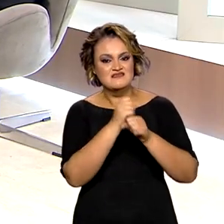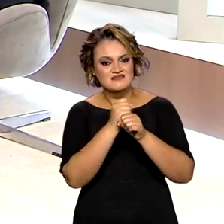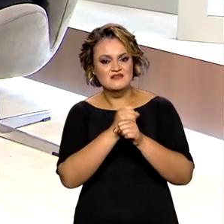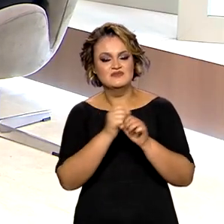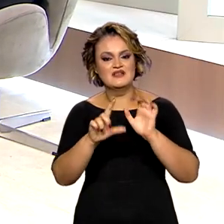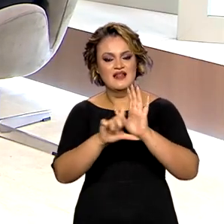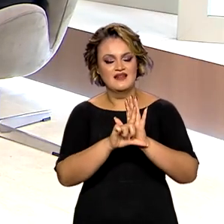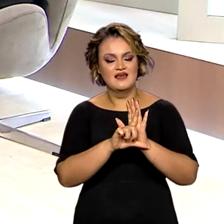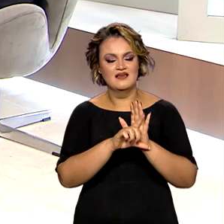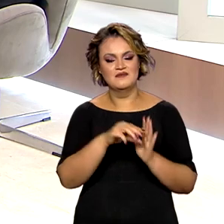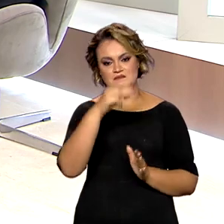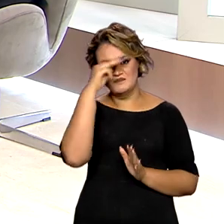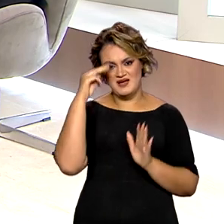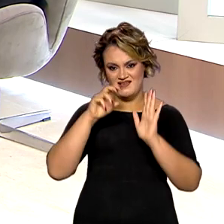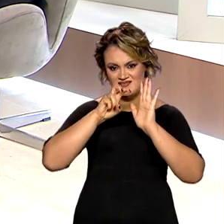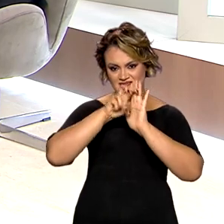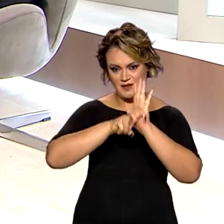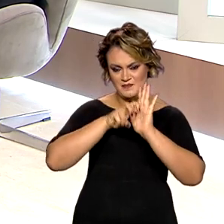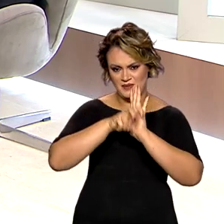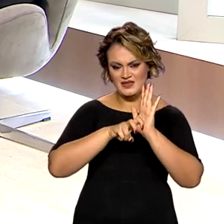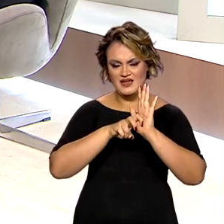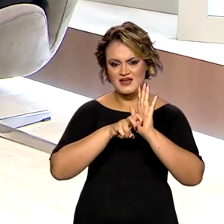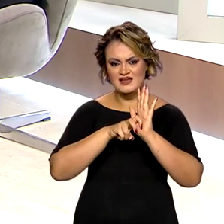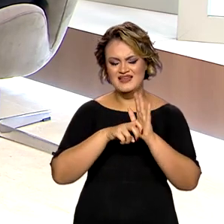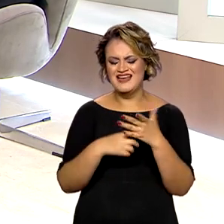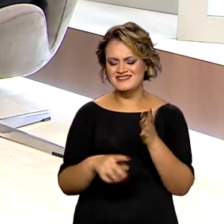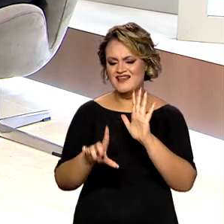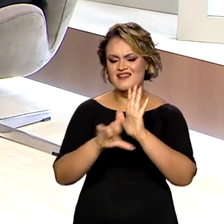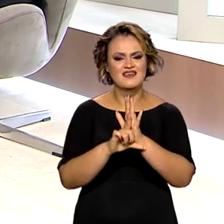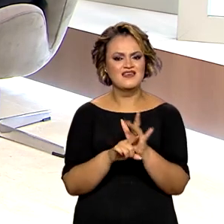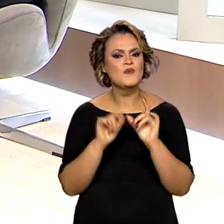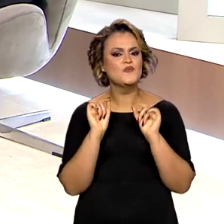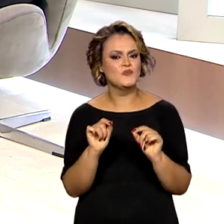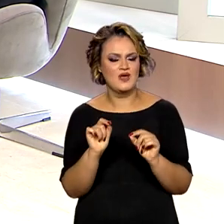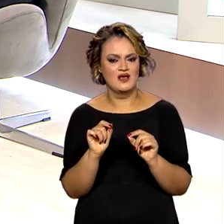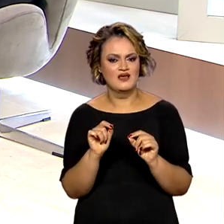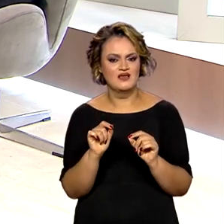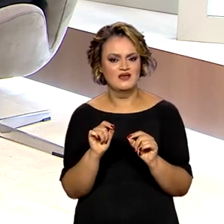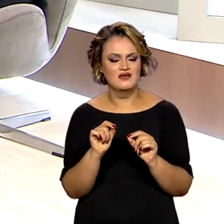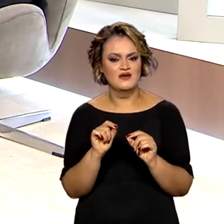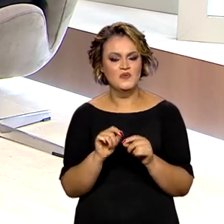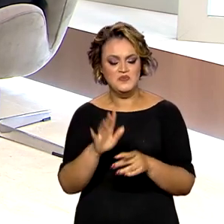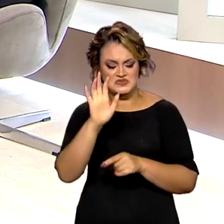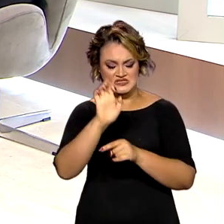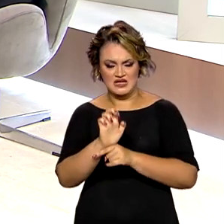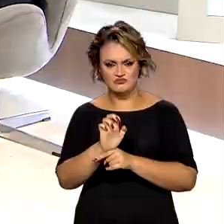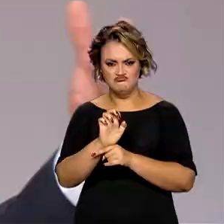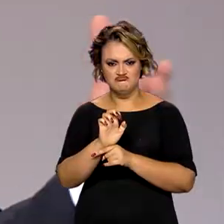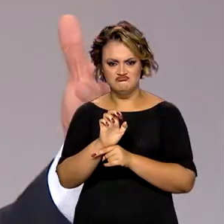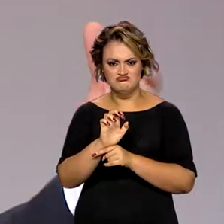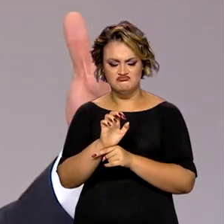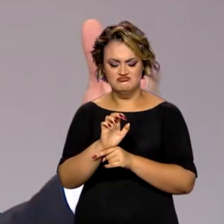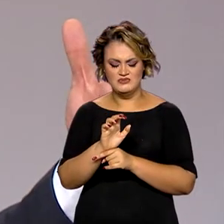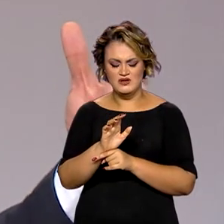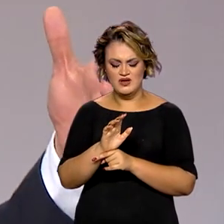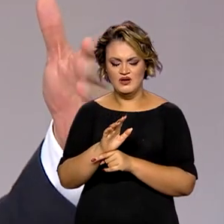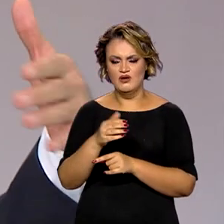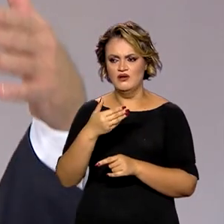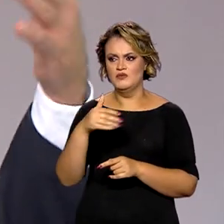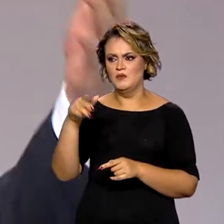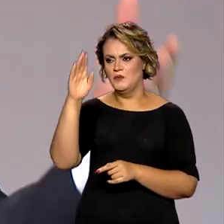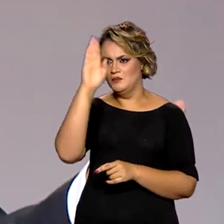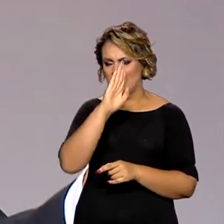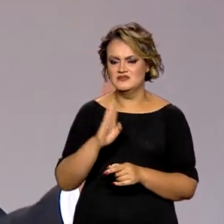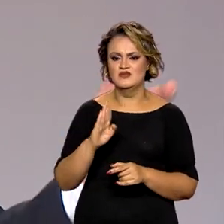Lei Maria da Penha. O que significa essa lei? O que significou para o Estado brasileiro, para reconhecimento da sociedade,